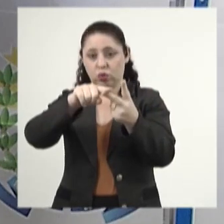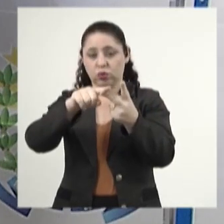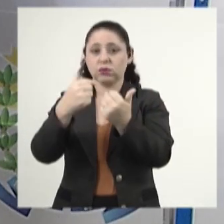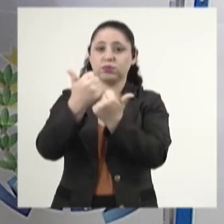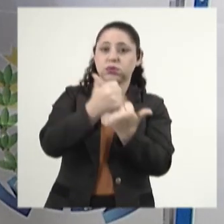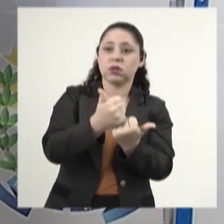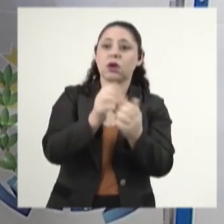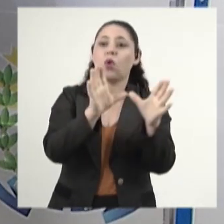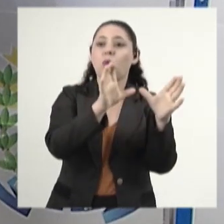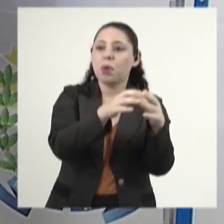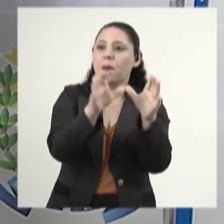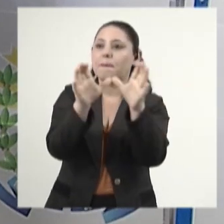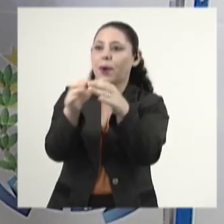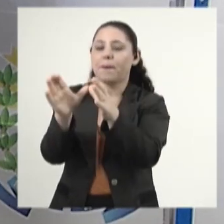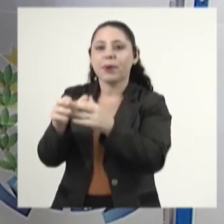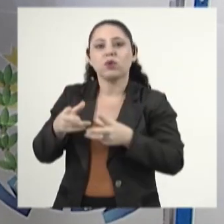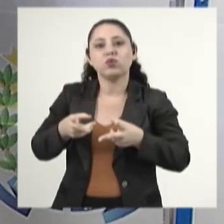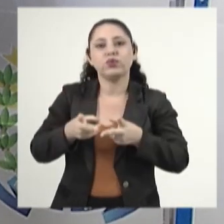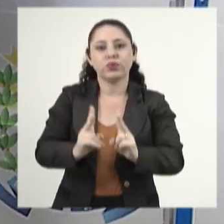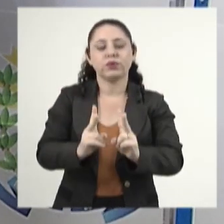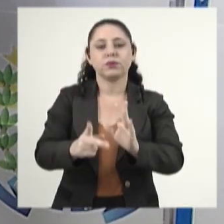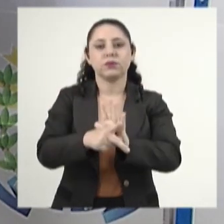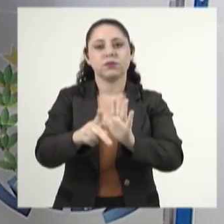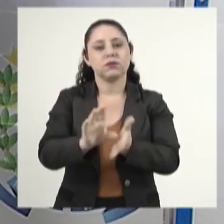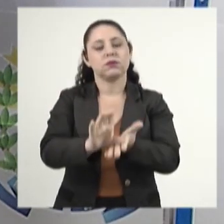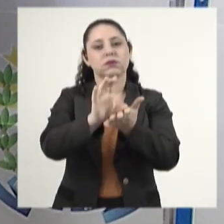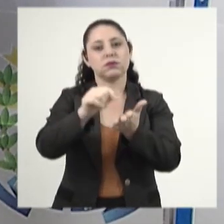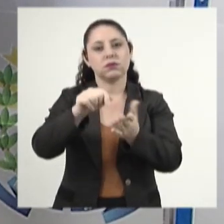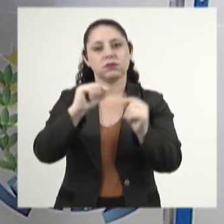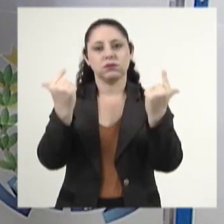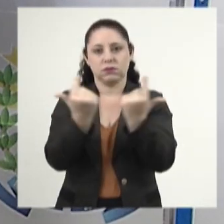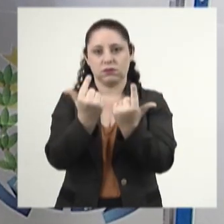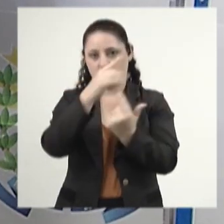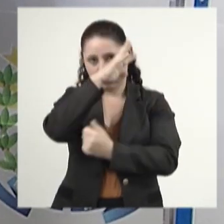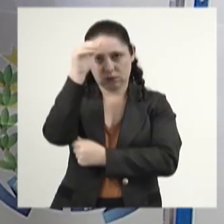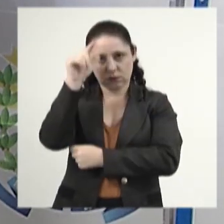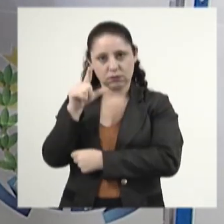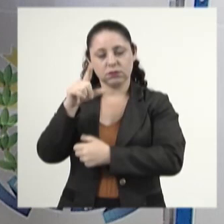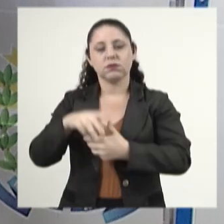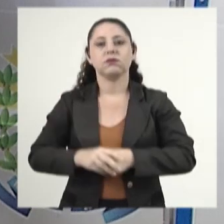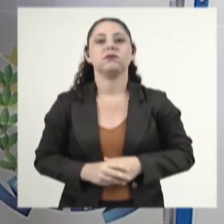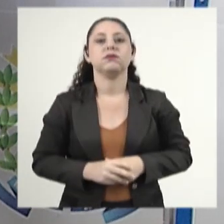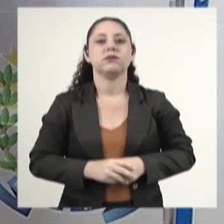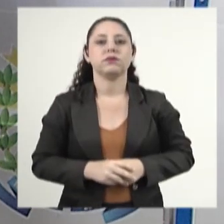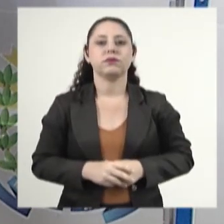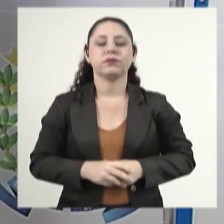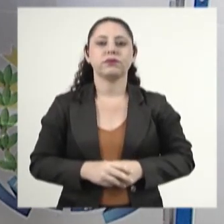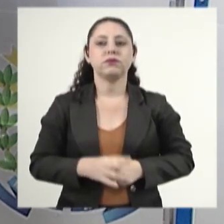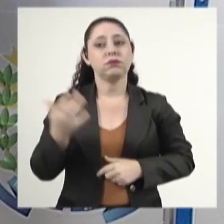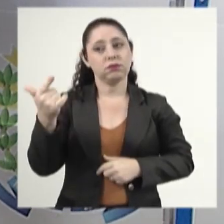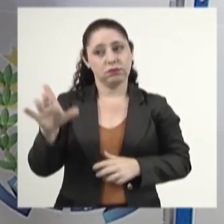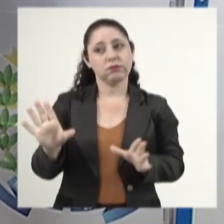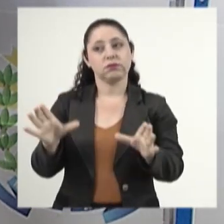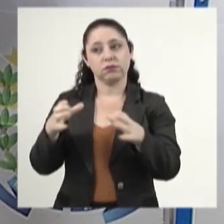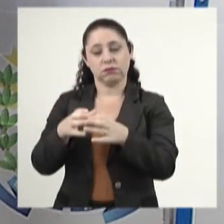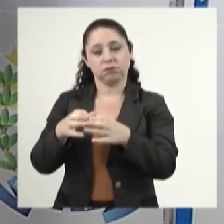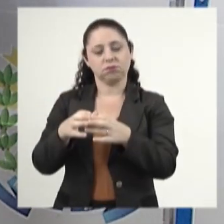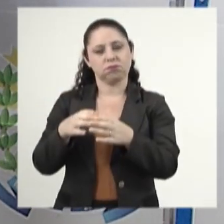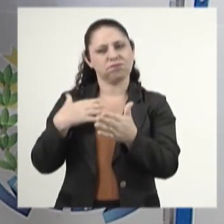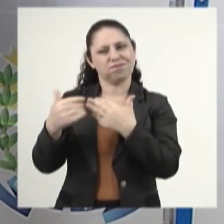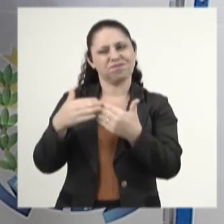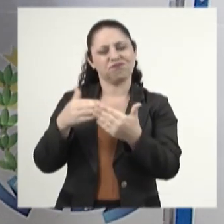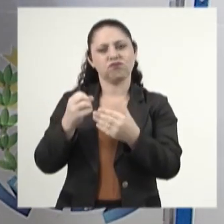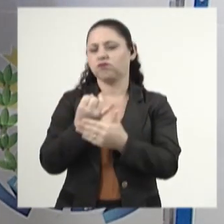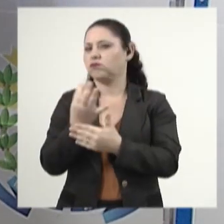em cada comissão permanente ou temporária aqui na Assembleia Legislativa de Mato Grosso do Sul. As outras comissões dependem